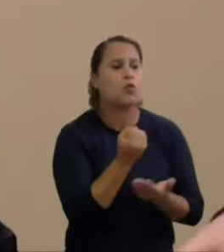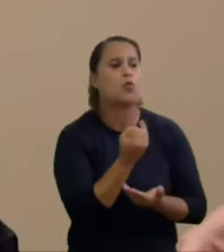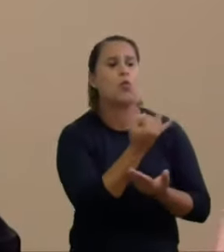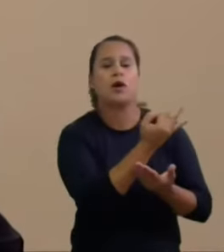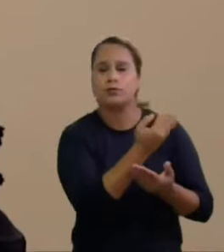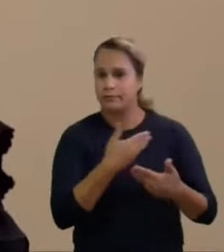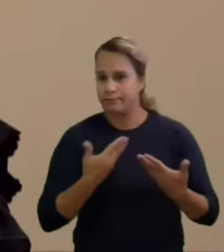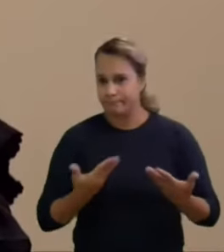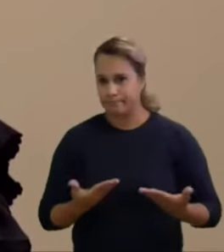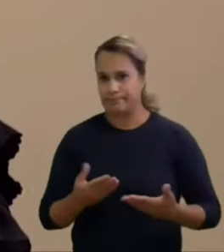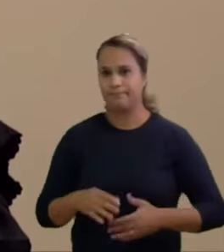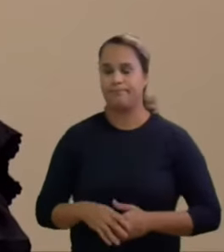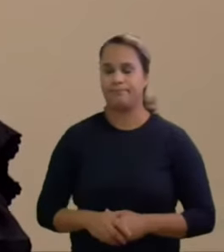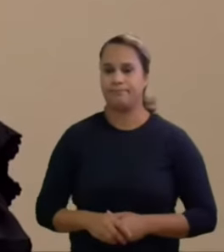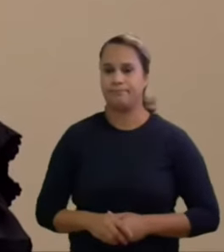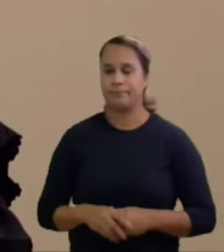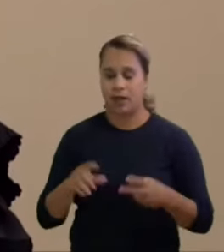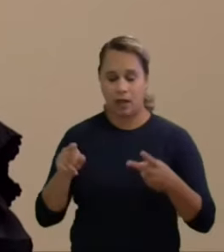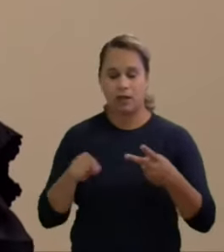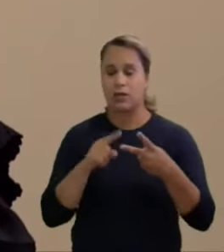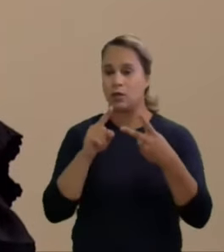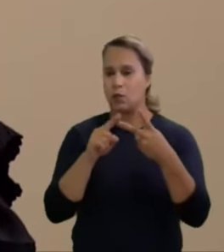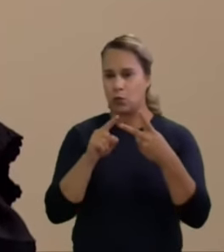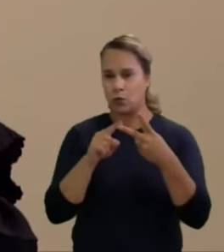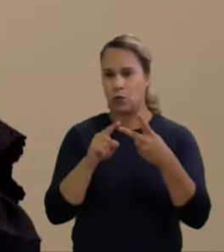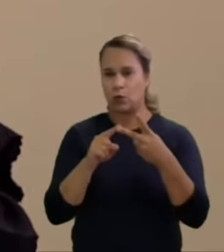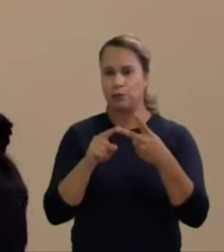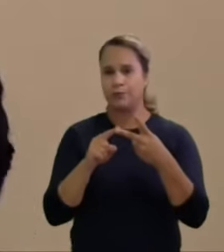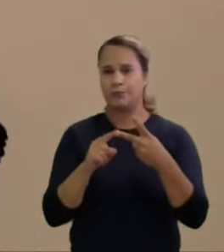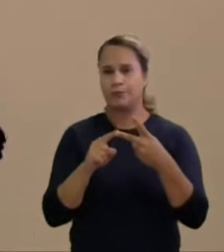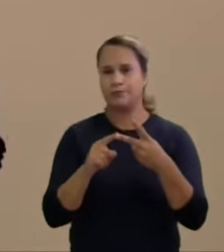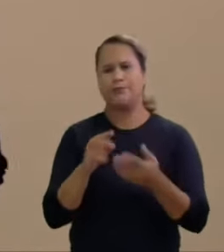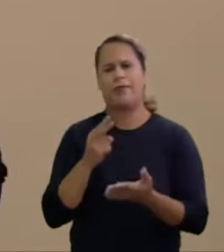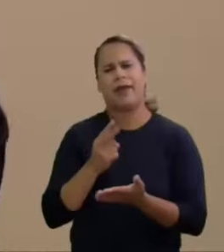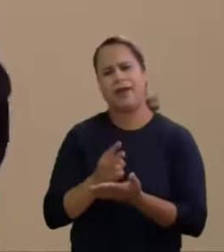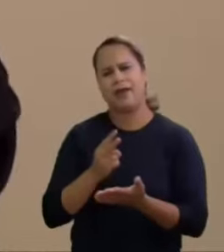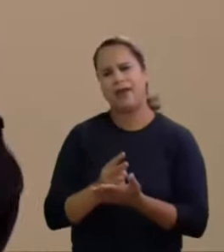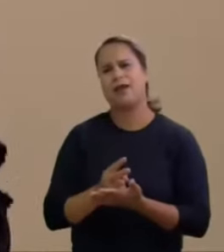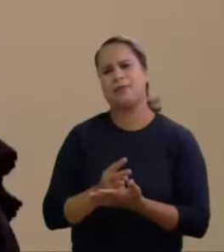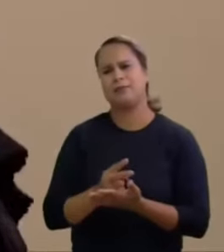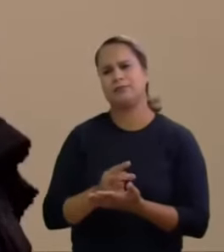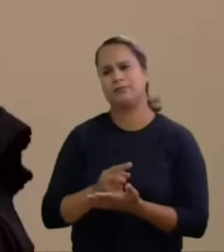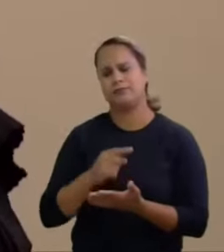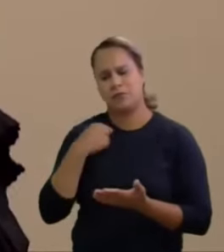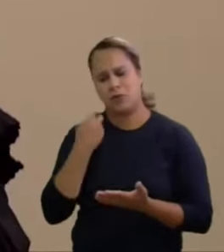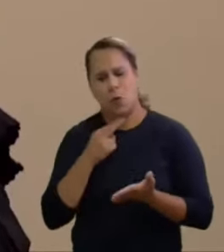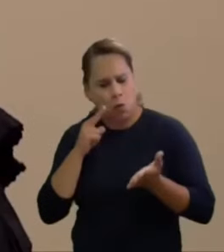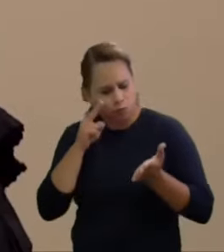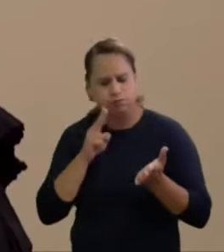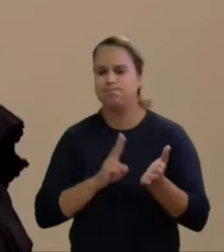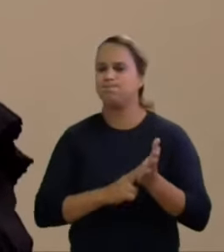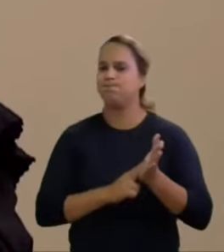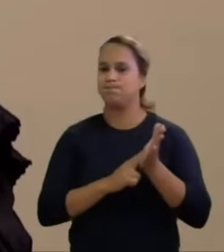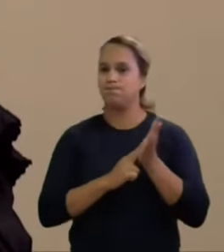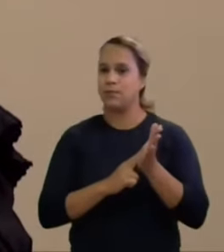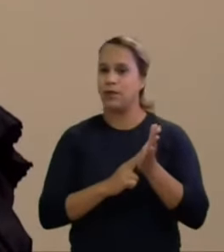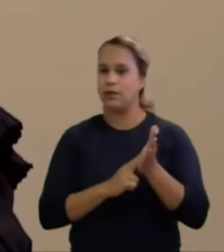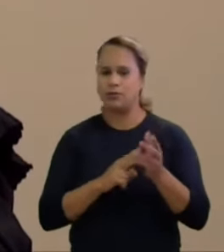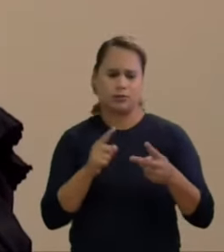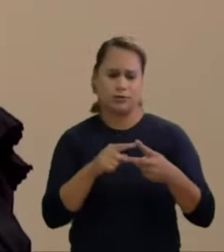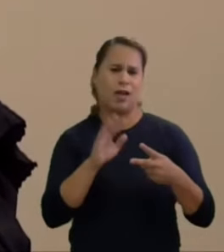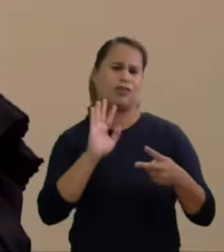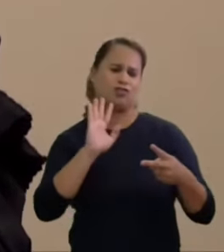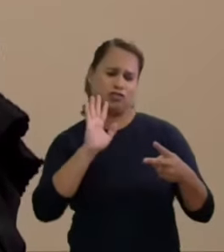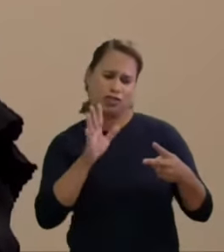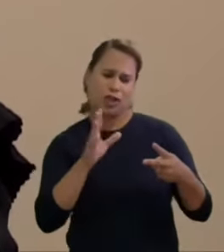Bom, a segunda parte. Mesmo que a gente admitisse que essa primeira parte não fosse já suficiente para jogar por